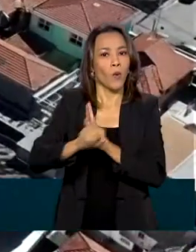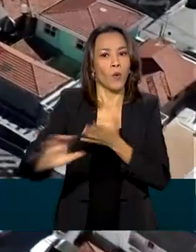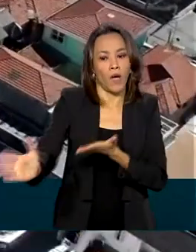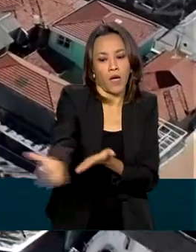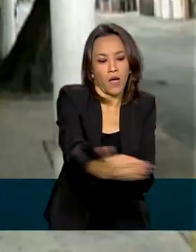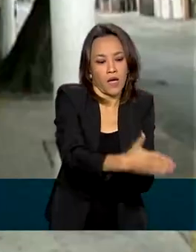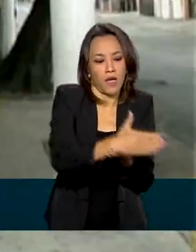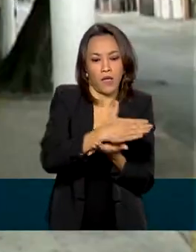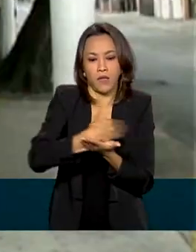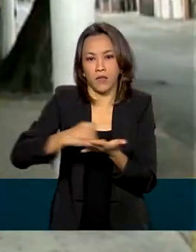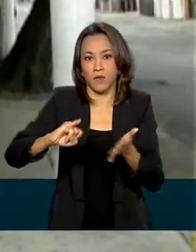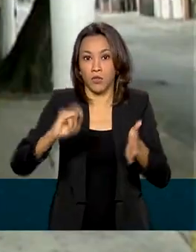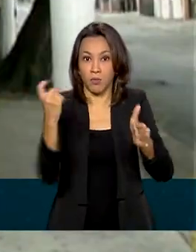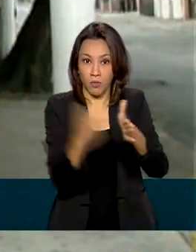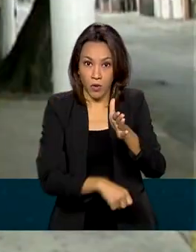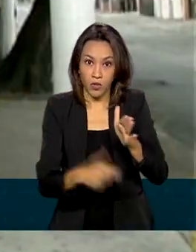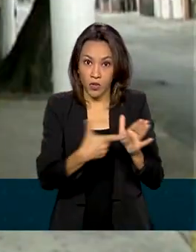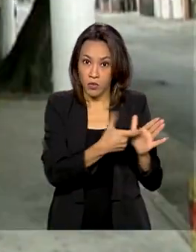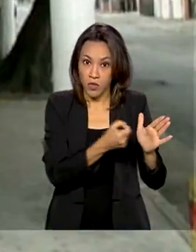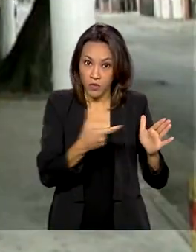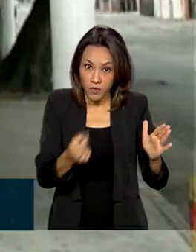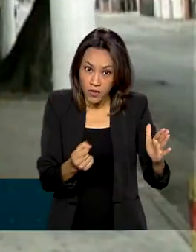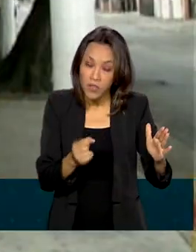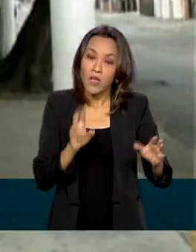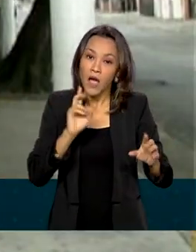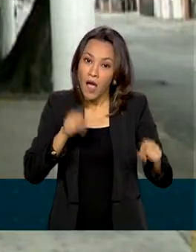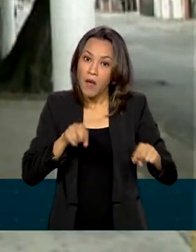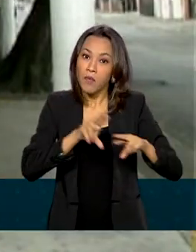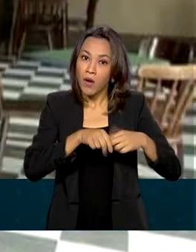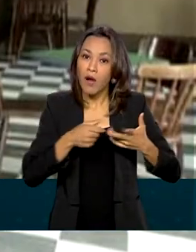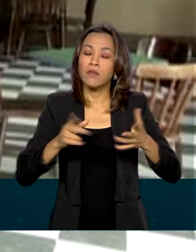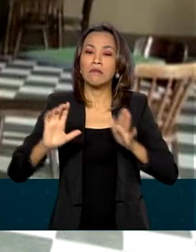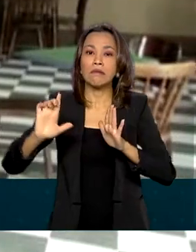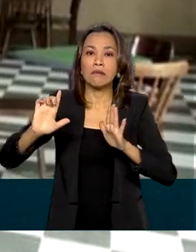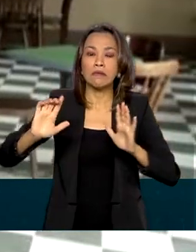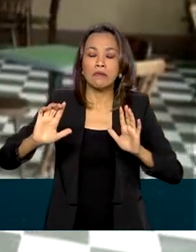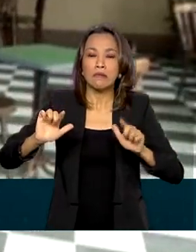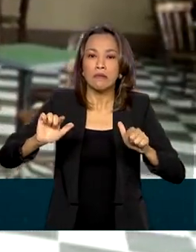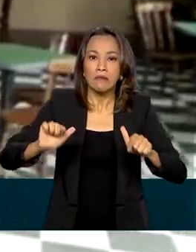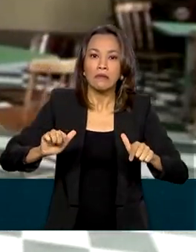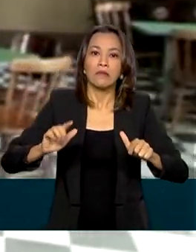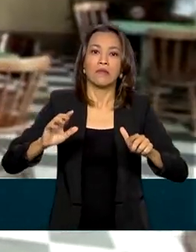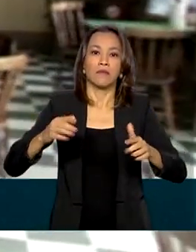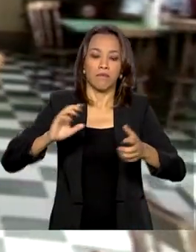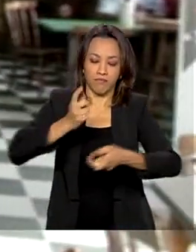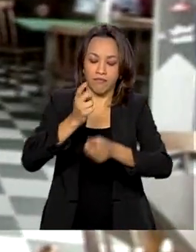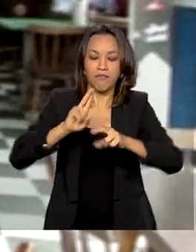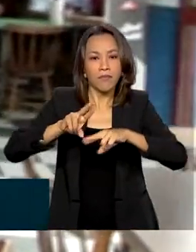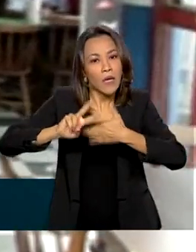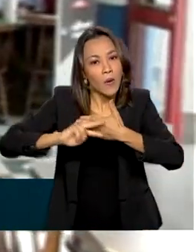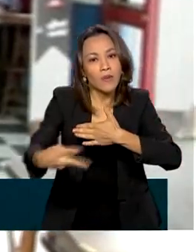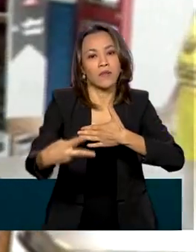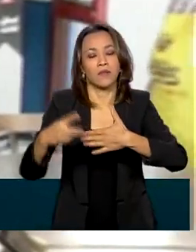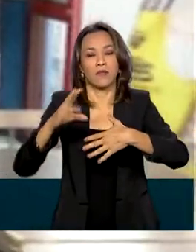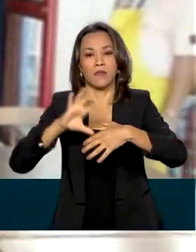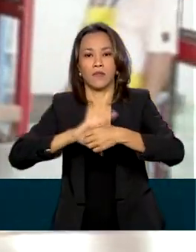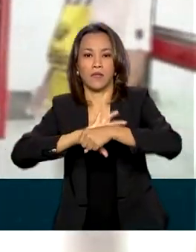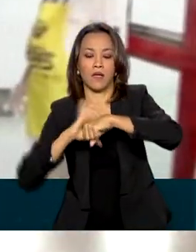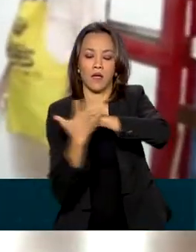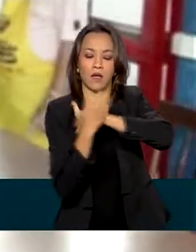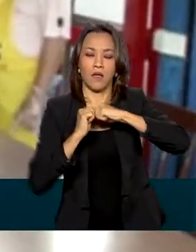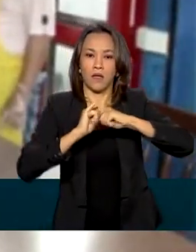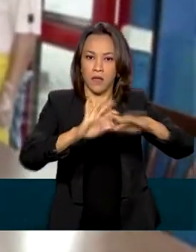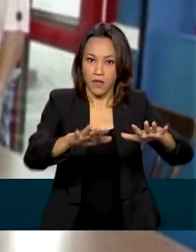2020 é reflexo da desaceleração da economia após os impactos da Covid-19 e das